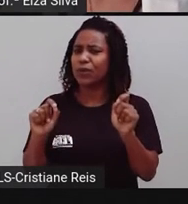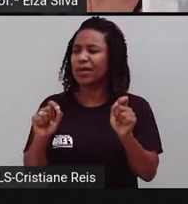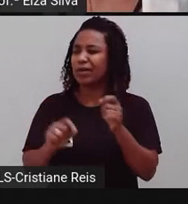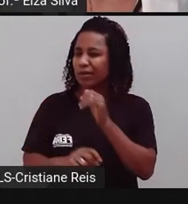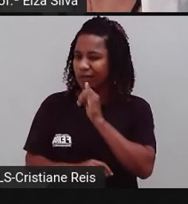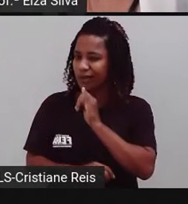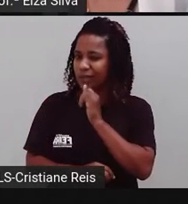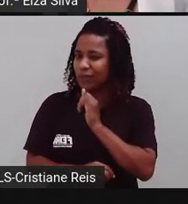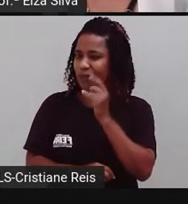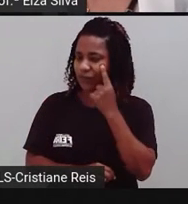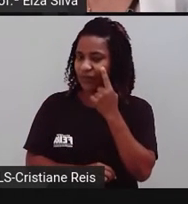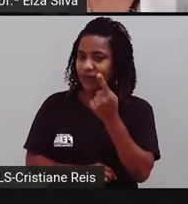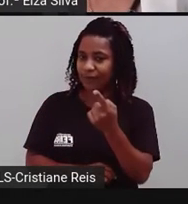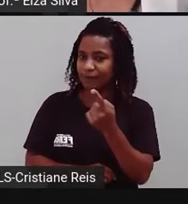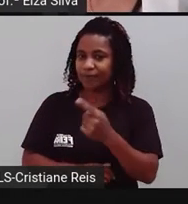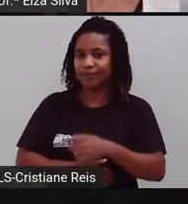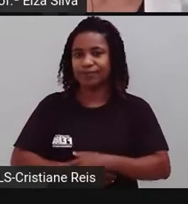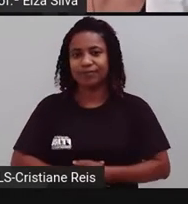aí no exemplo.